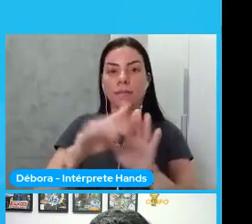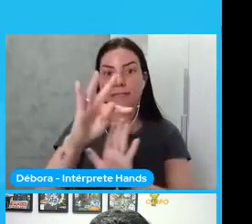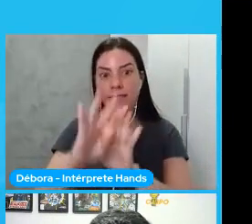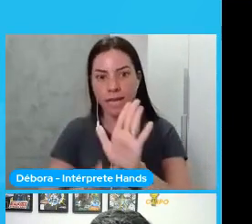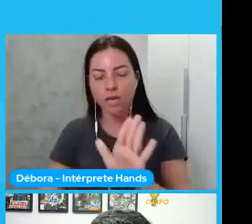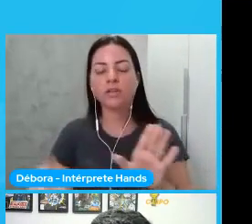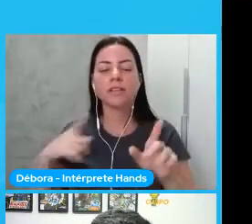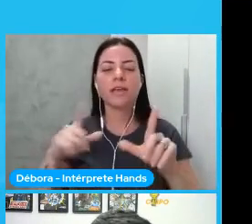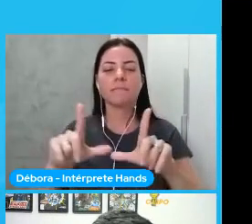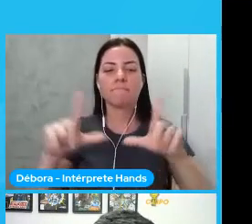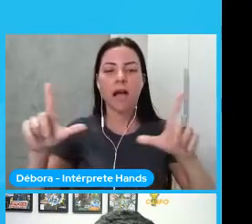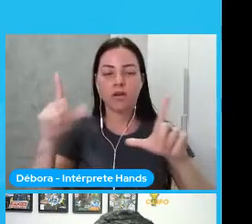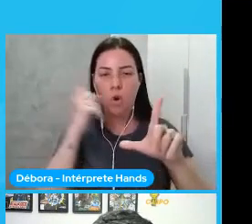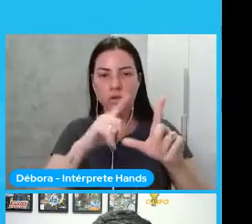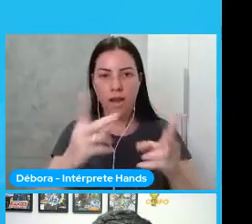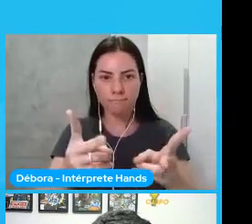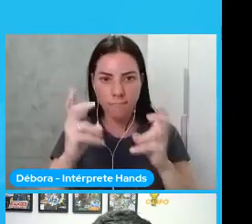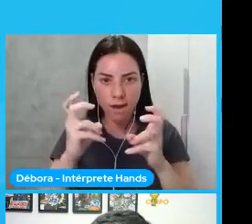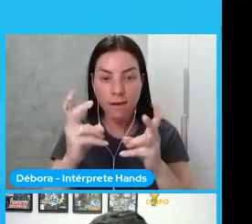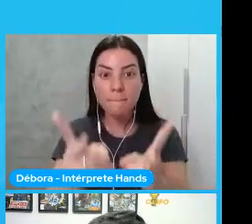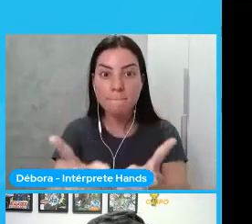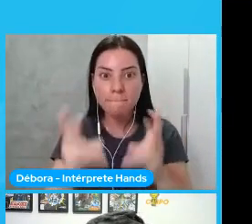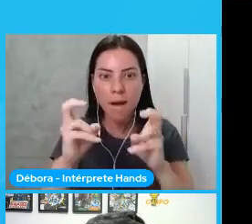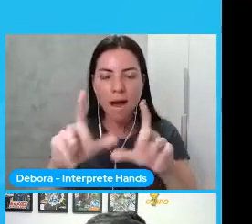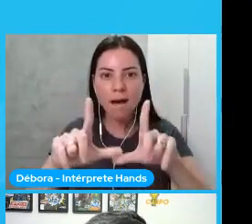faço a detecção do rosto nessa imagem